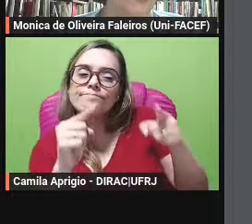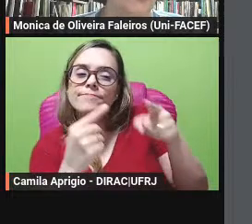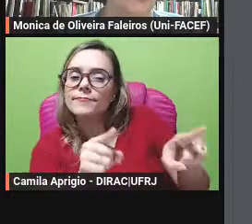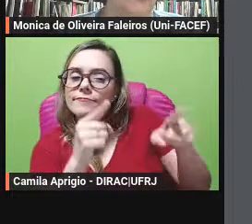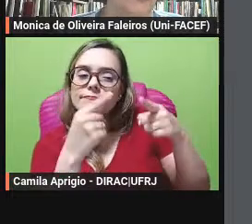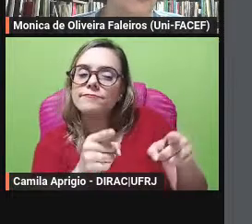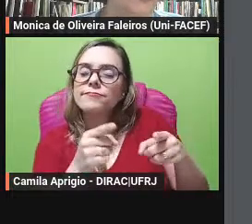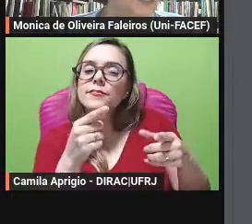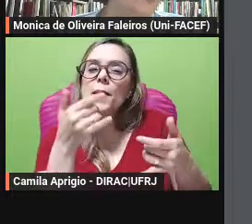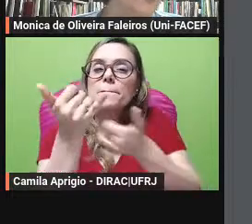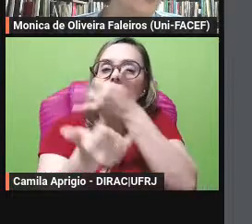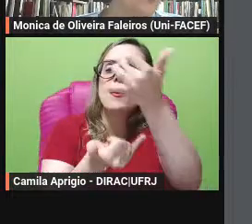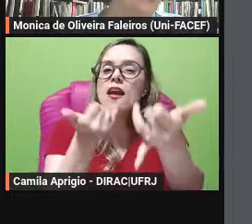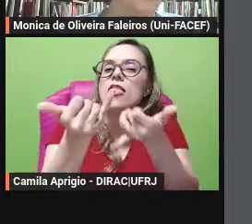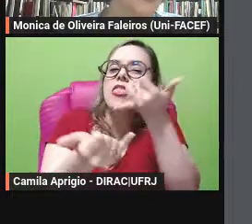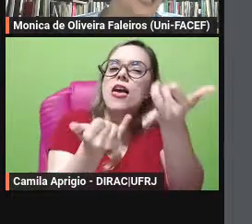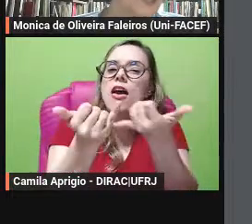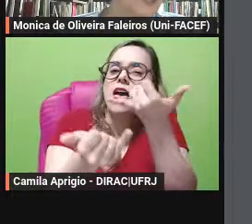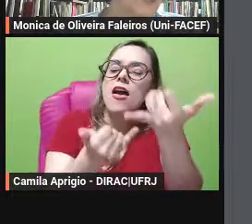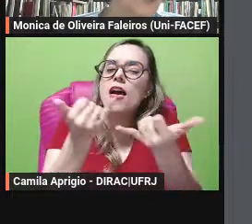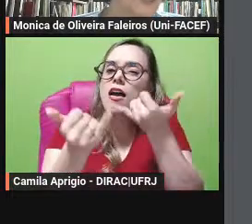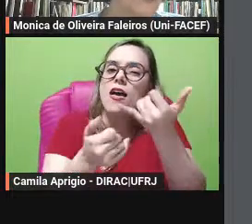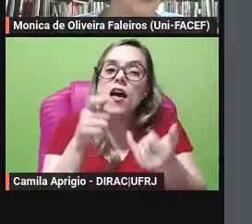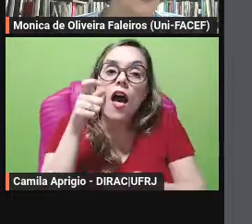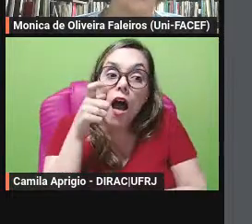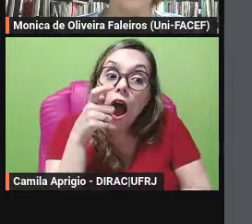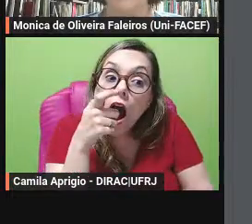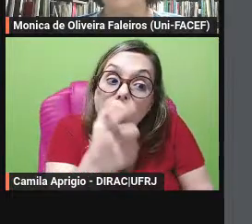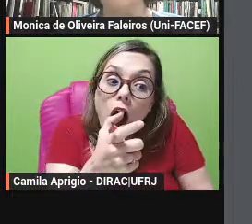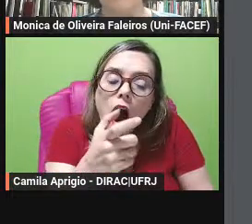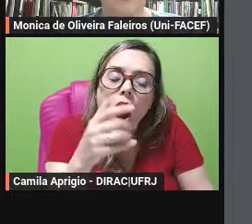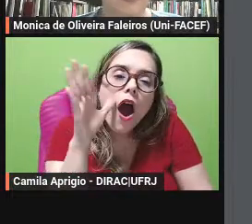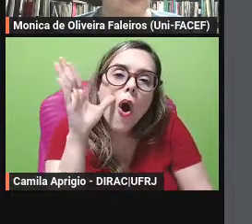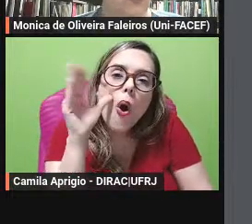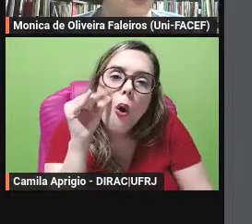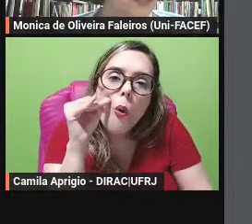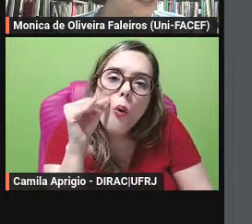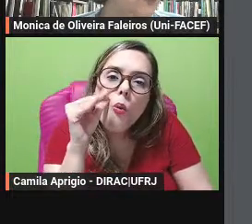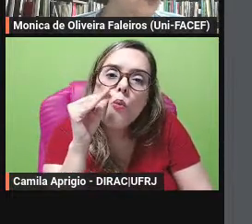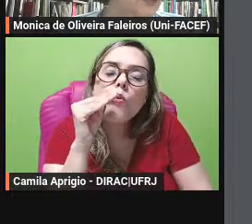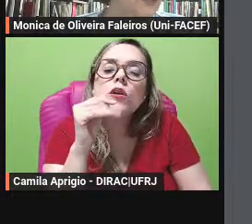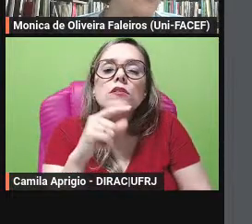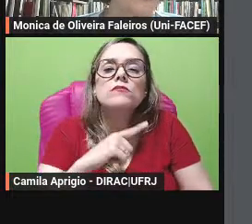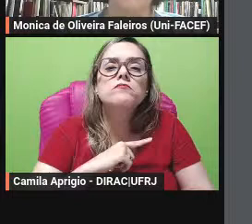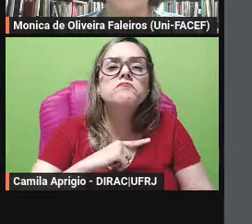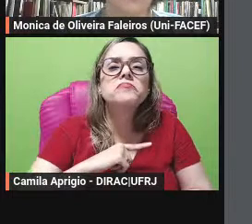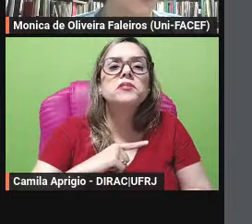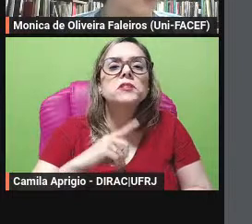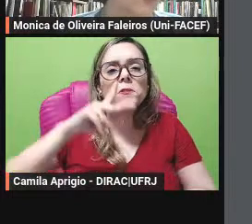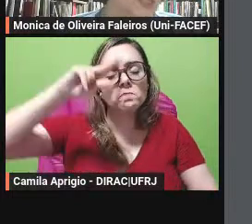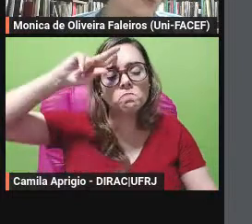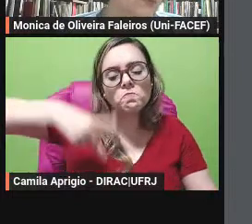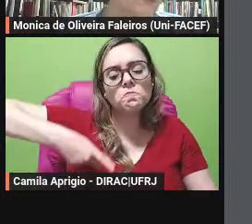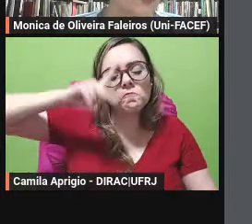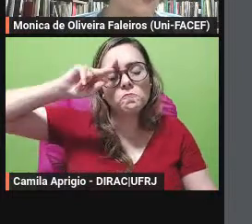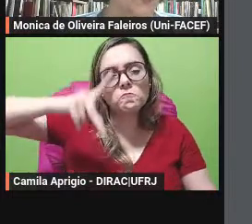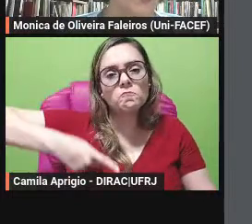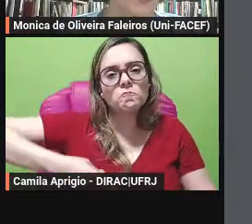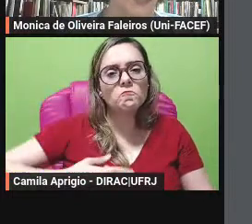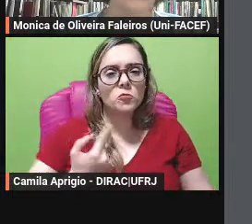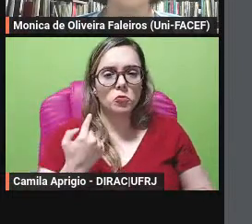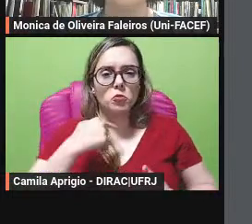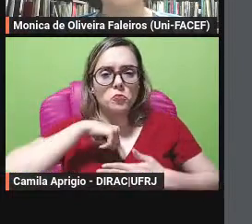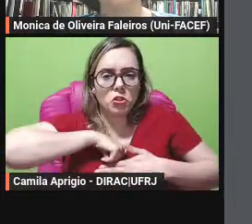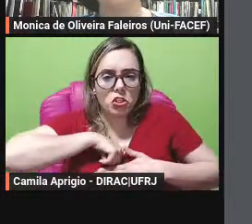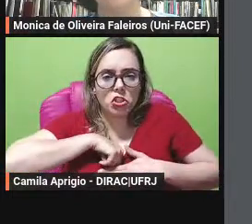leitor causa-lhe curiosidade evidenciando o diálogo intertextual e interdiscursivo entre a narrativa do mito e os